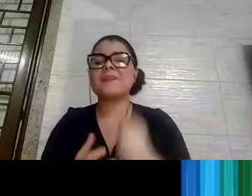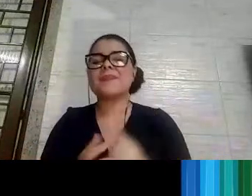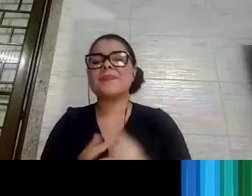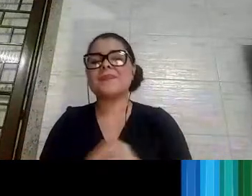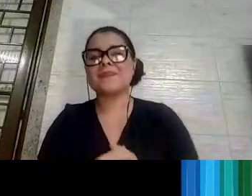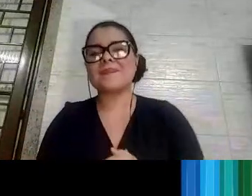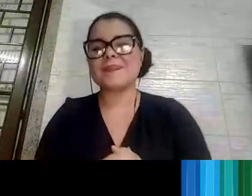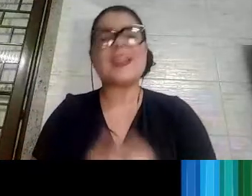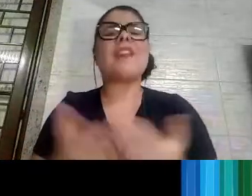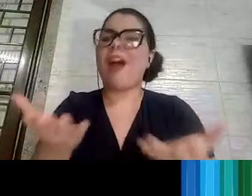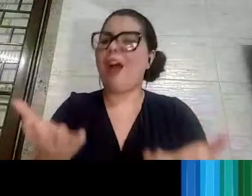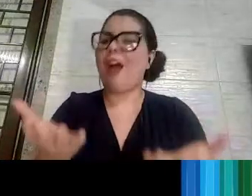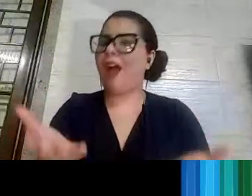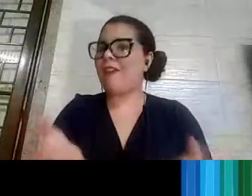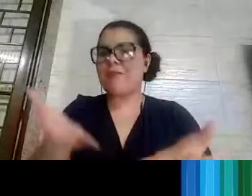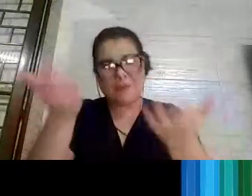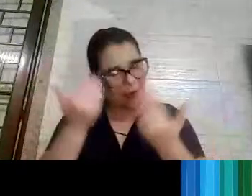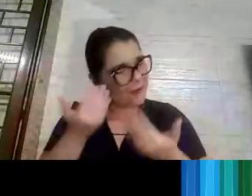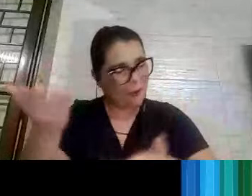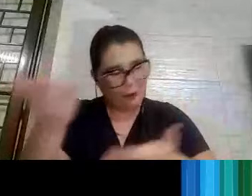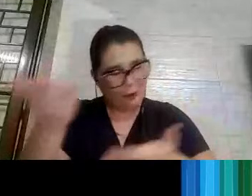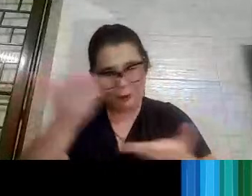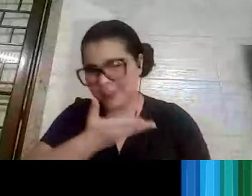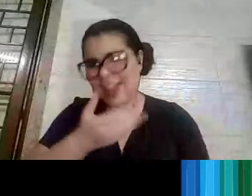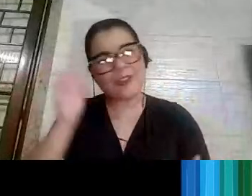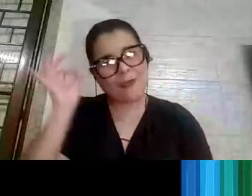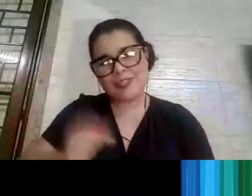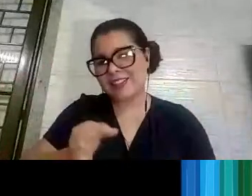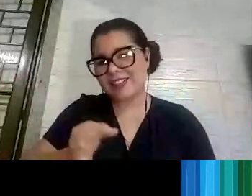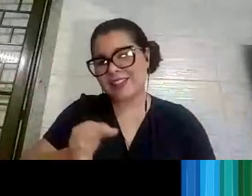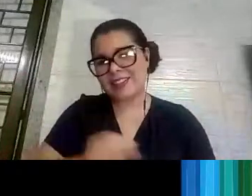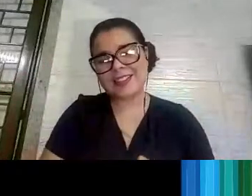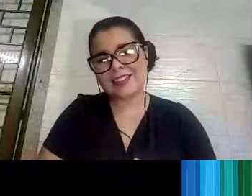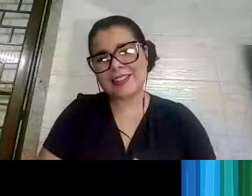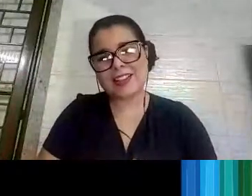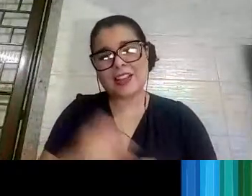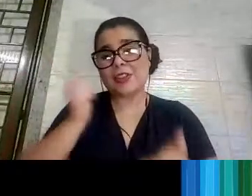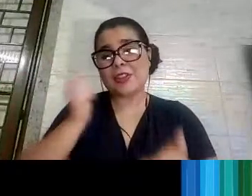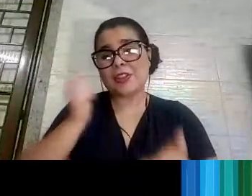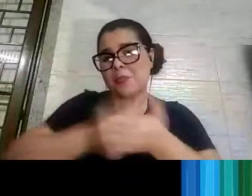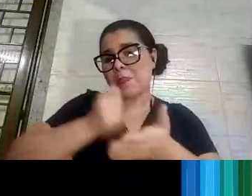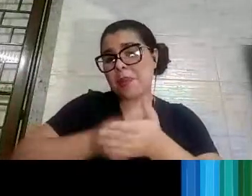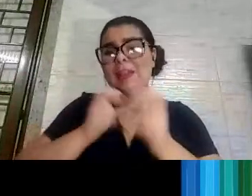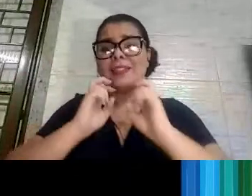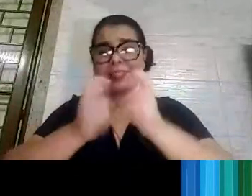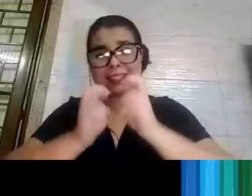sinta-se convidado, só para pagar a passagem do trem, porque,